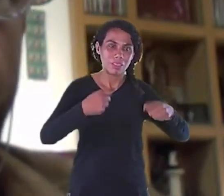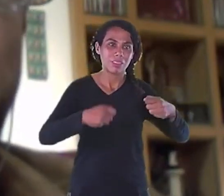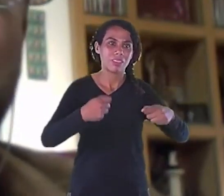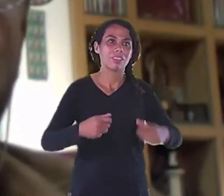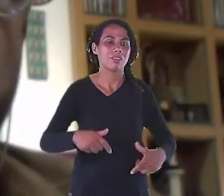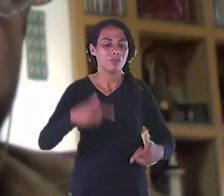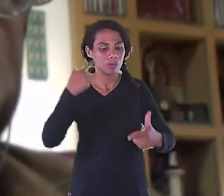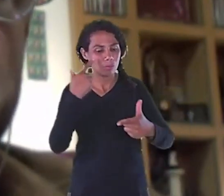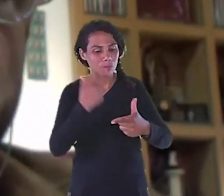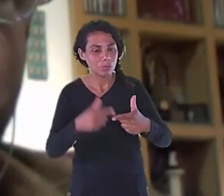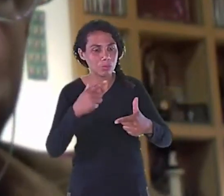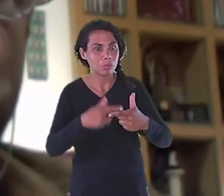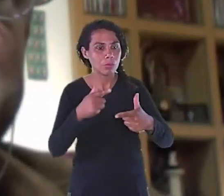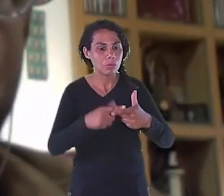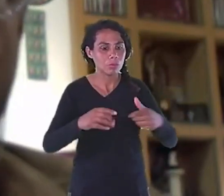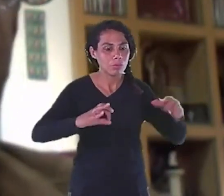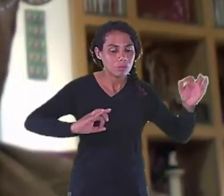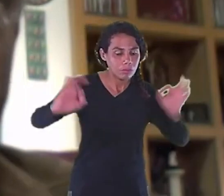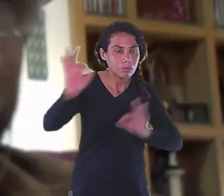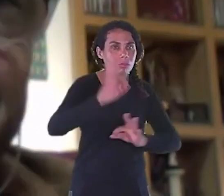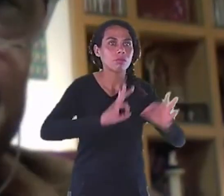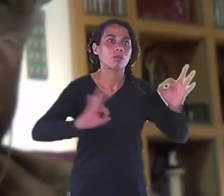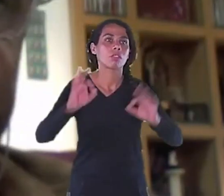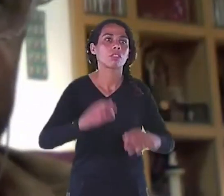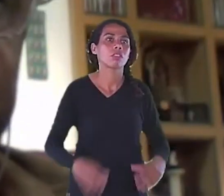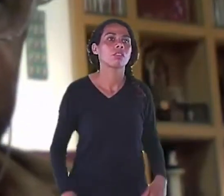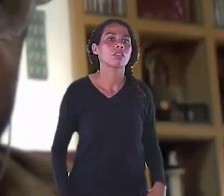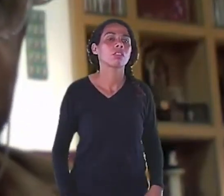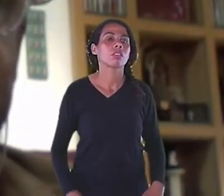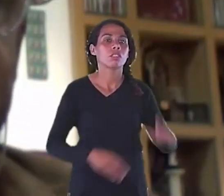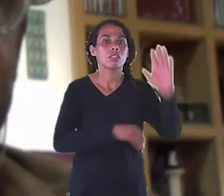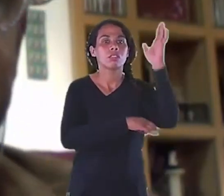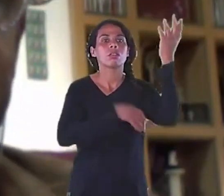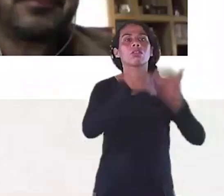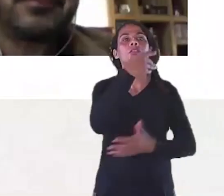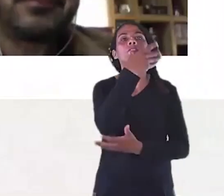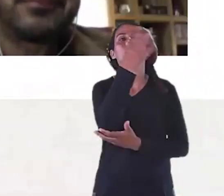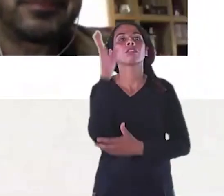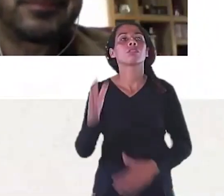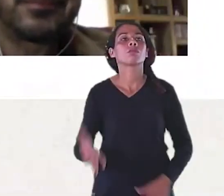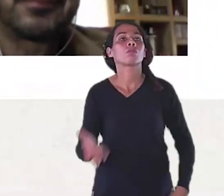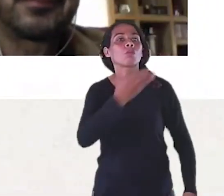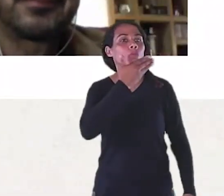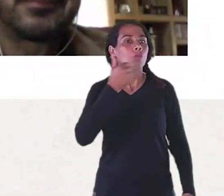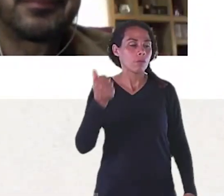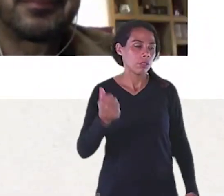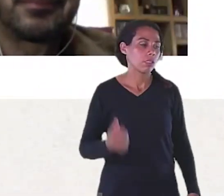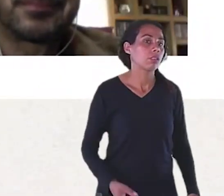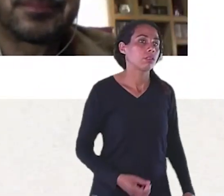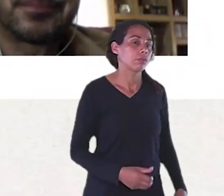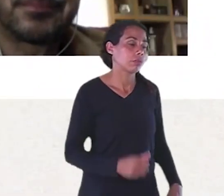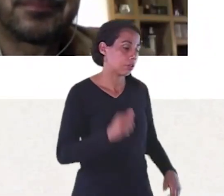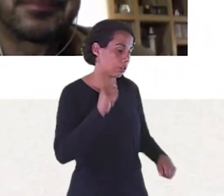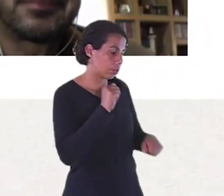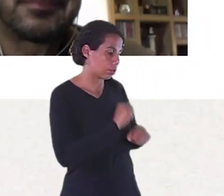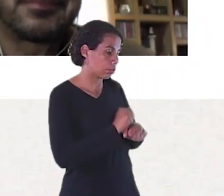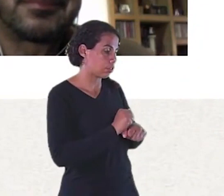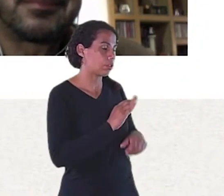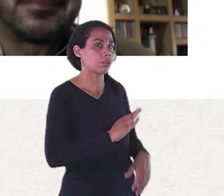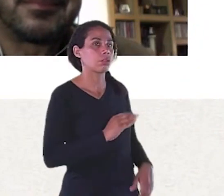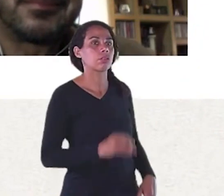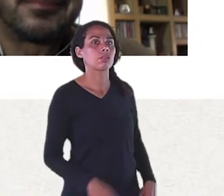Poderiam pelo menos Ajudar a salvar o mundo Ó Já que nós demos uma paradinha Vamos agradecer